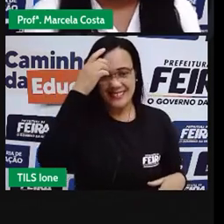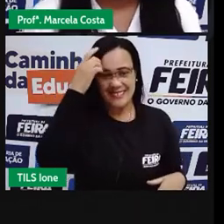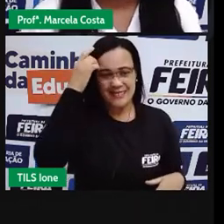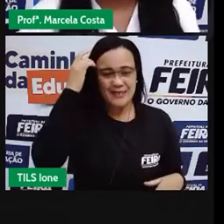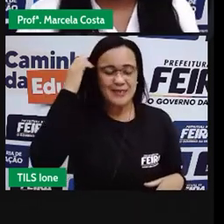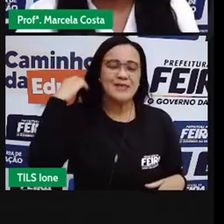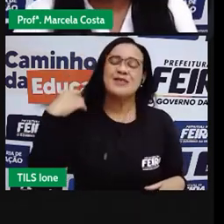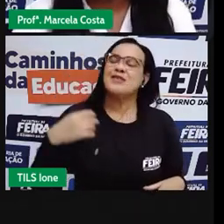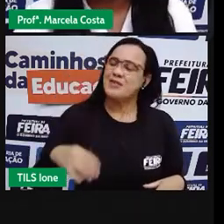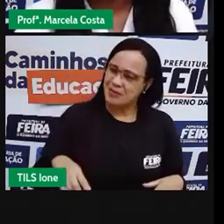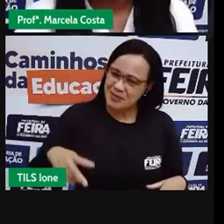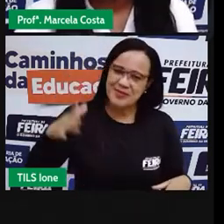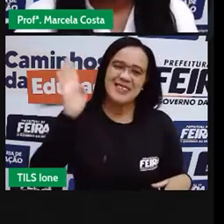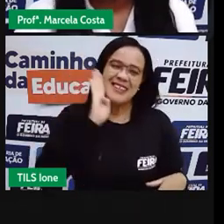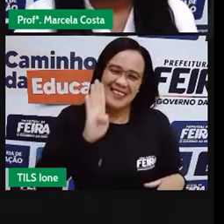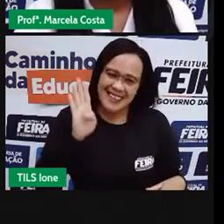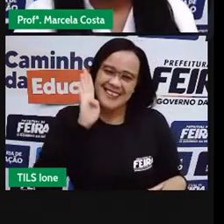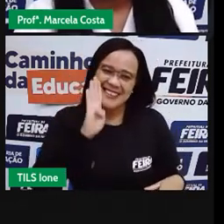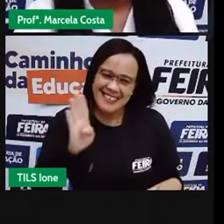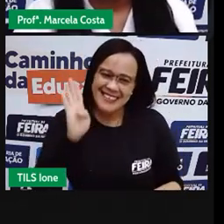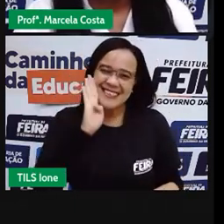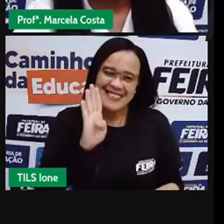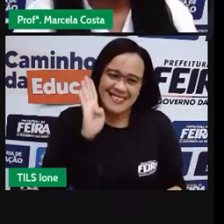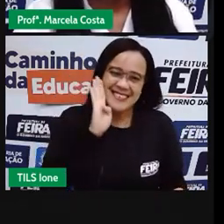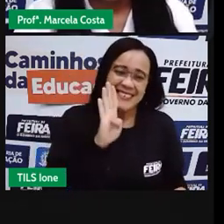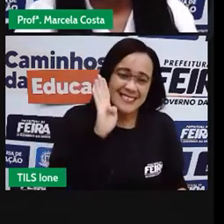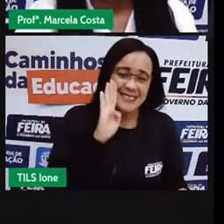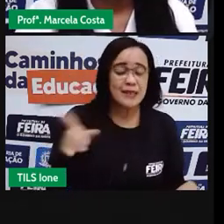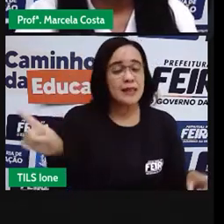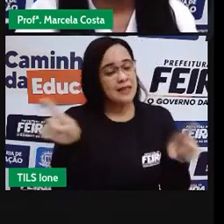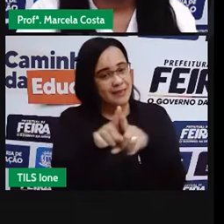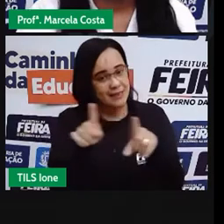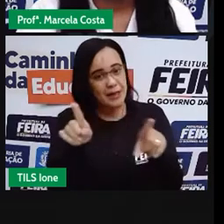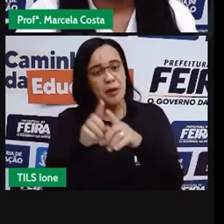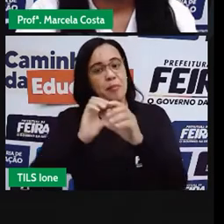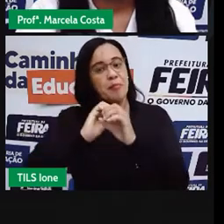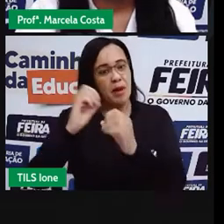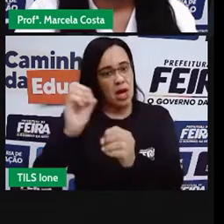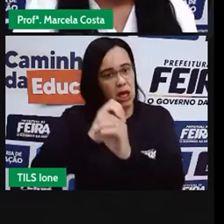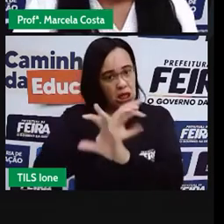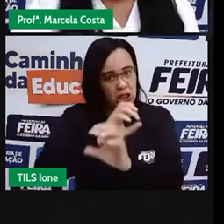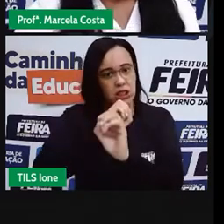Média divertida. Ensina muita coisa pra gente, hein?